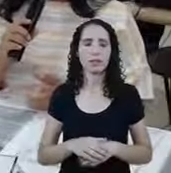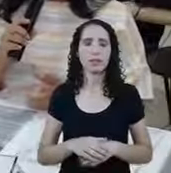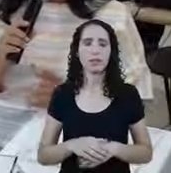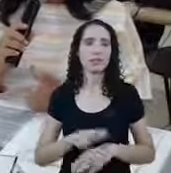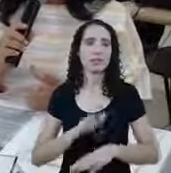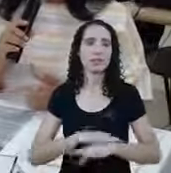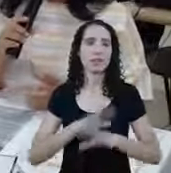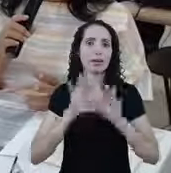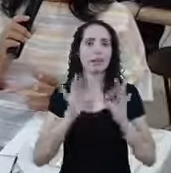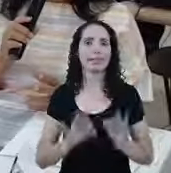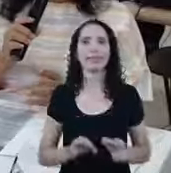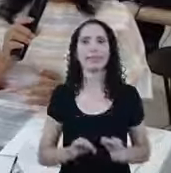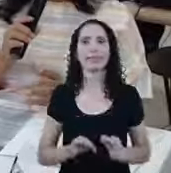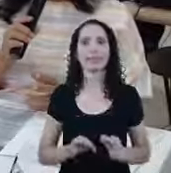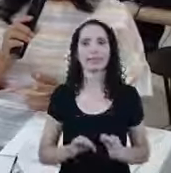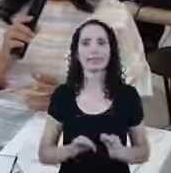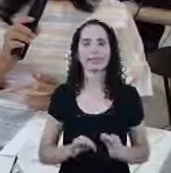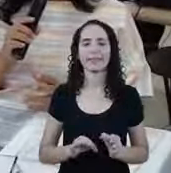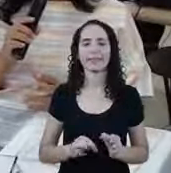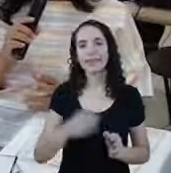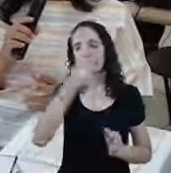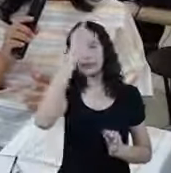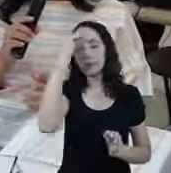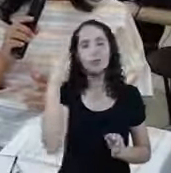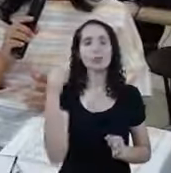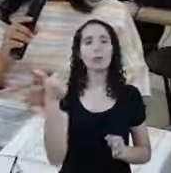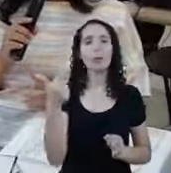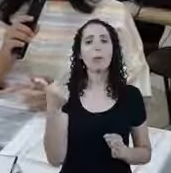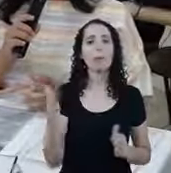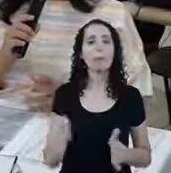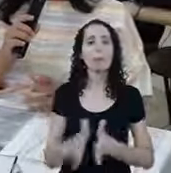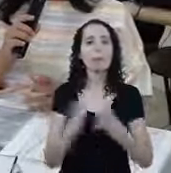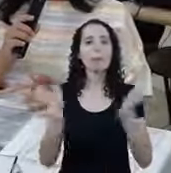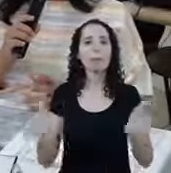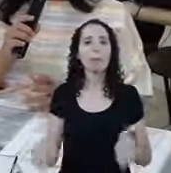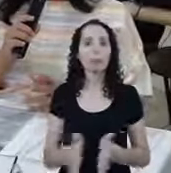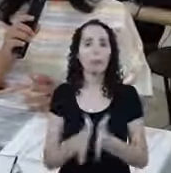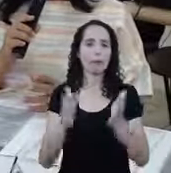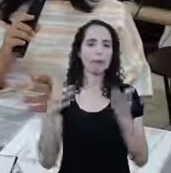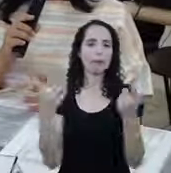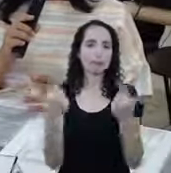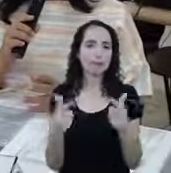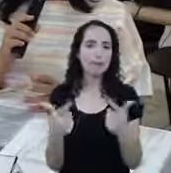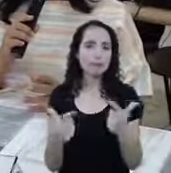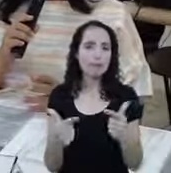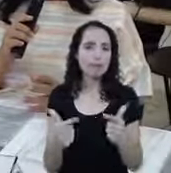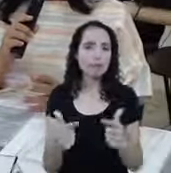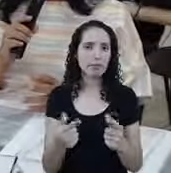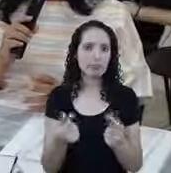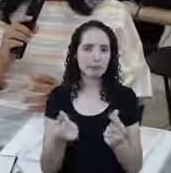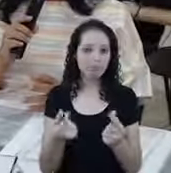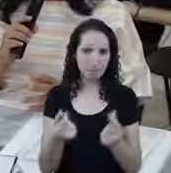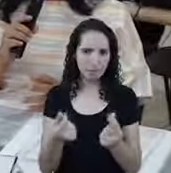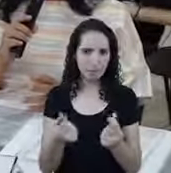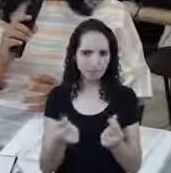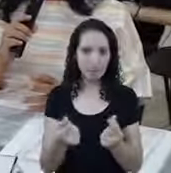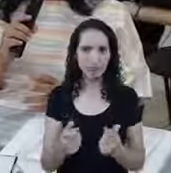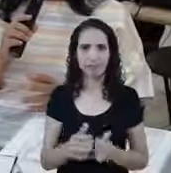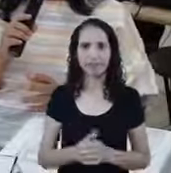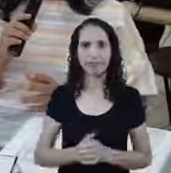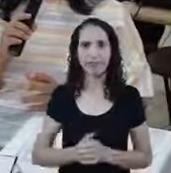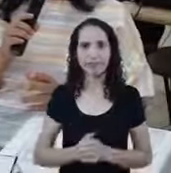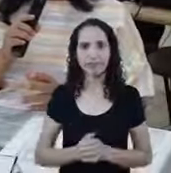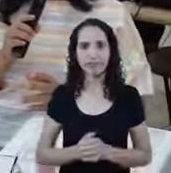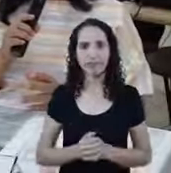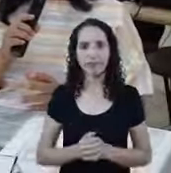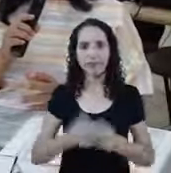pessoas A massa Produtiva De baixo Para cima Que faz a movimentação Da renda Então Isso realmente Eu estou